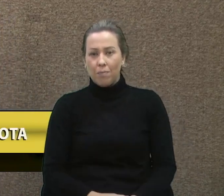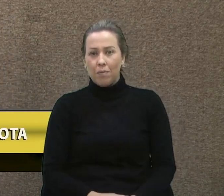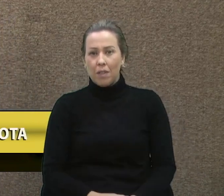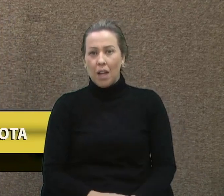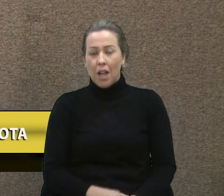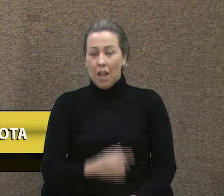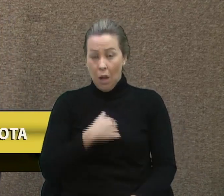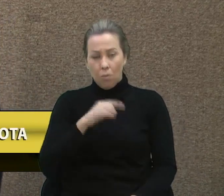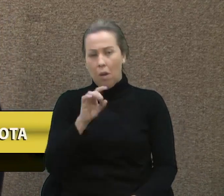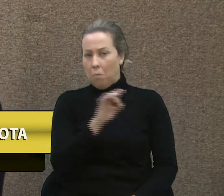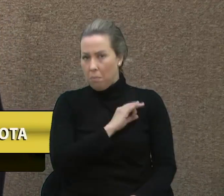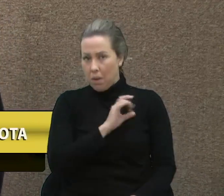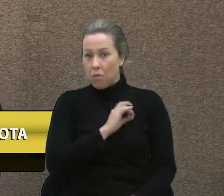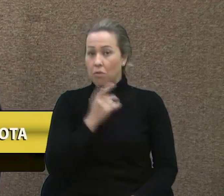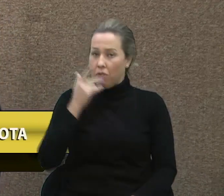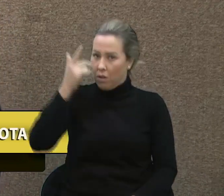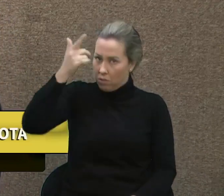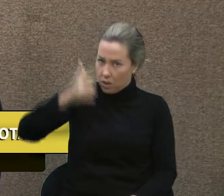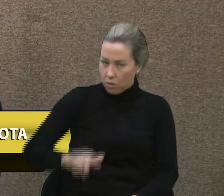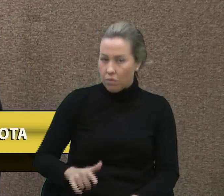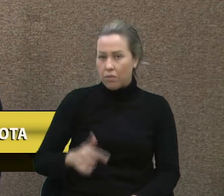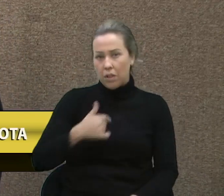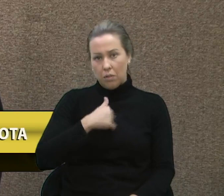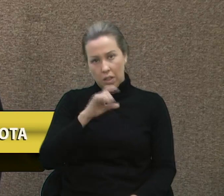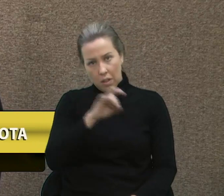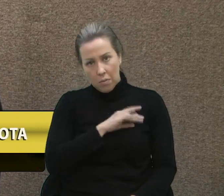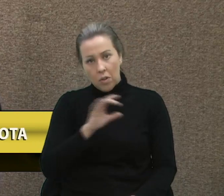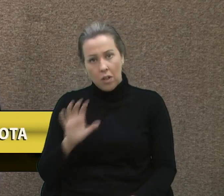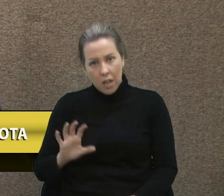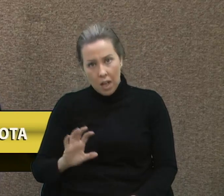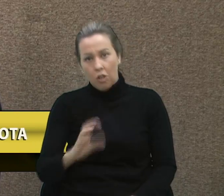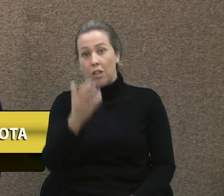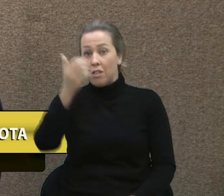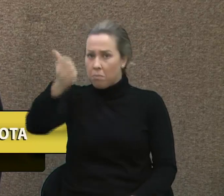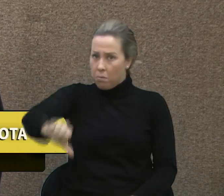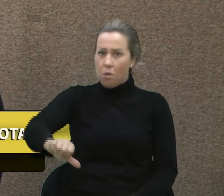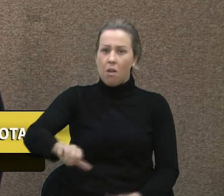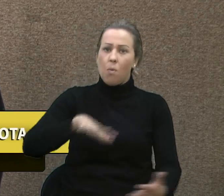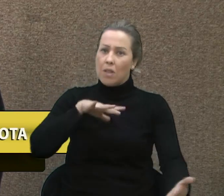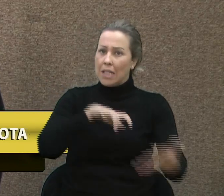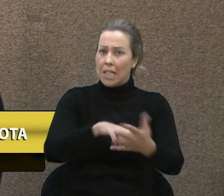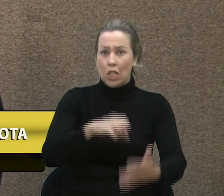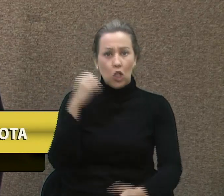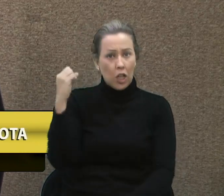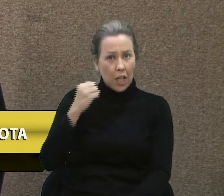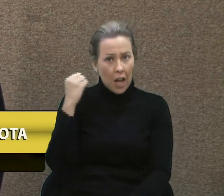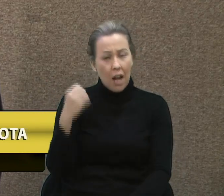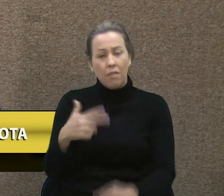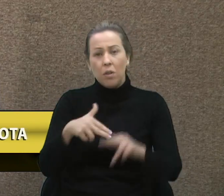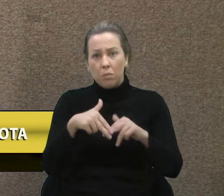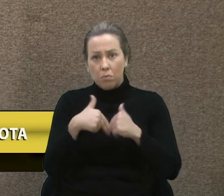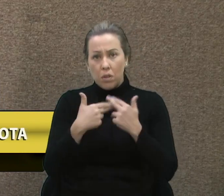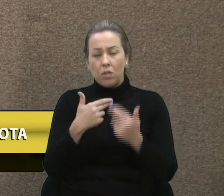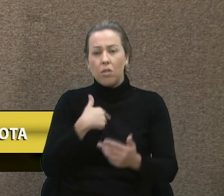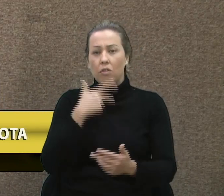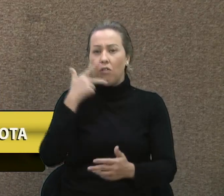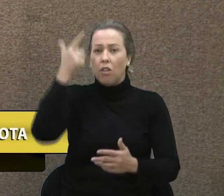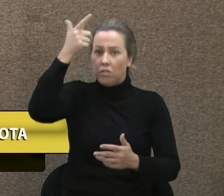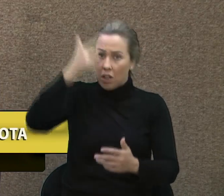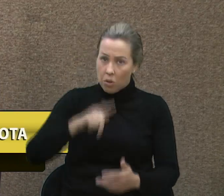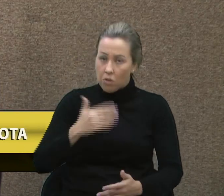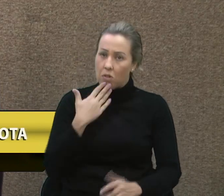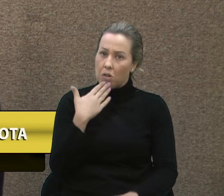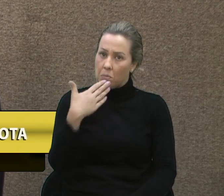eu temo, e volto a repetir, eu temo que aconteça o pior. E, por isso, eu volto a dizer aqui